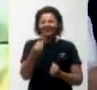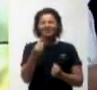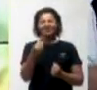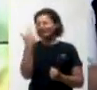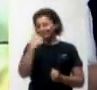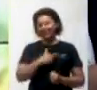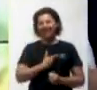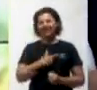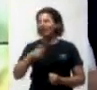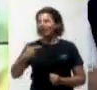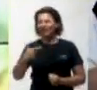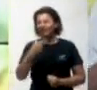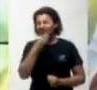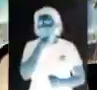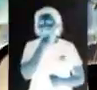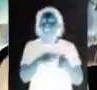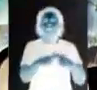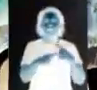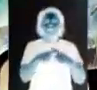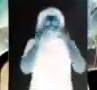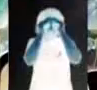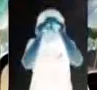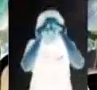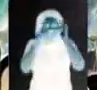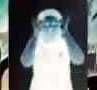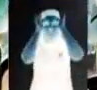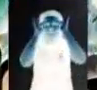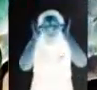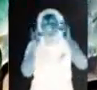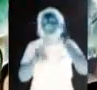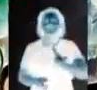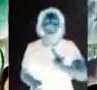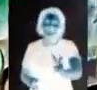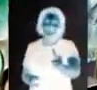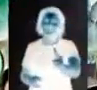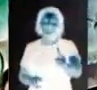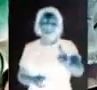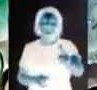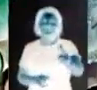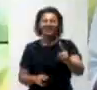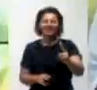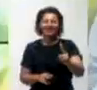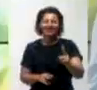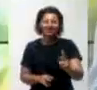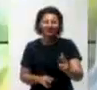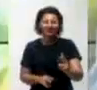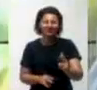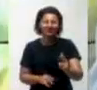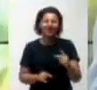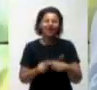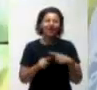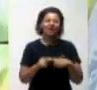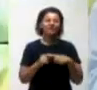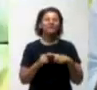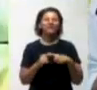entendeu? Um jeitado, ao menos sabe cortar a unha, já é um grande sinal. Aliás, o homem você conhece pela unha, eu já